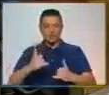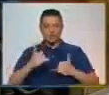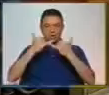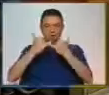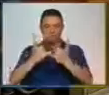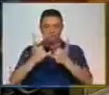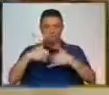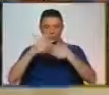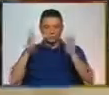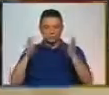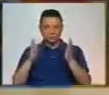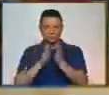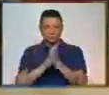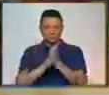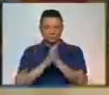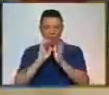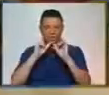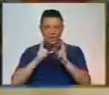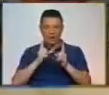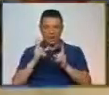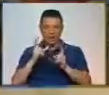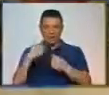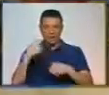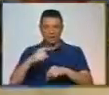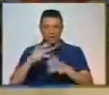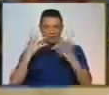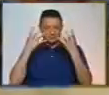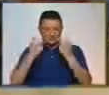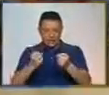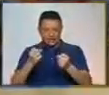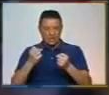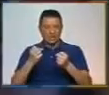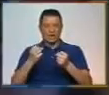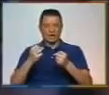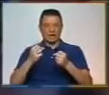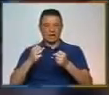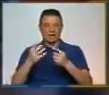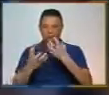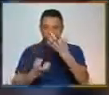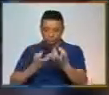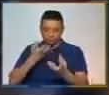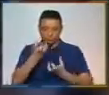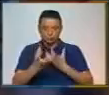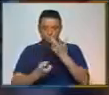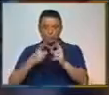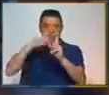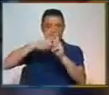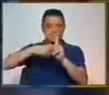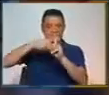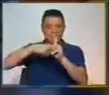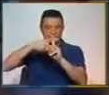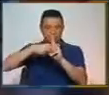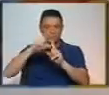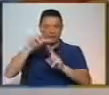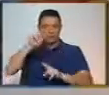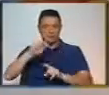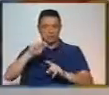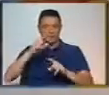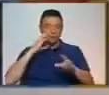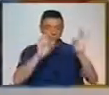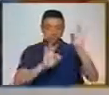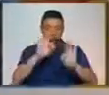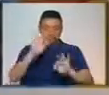segue todo um processo de conformação, secagem, cozedura a duas temperaturas, depois as peças são